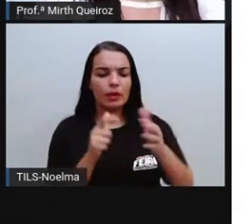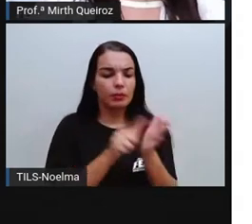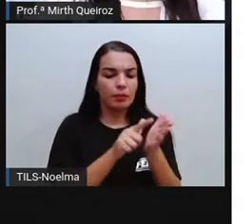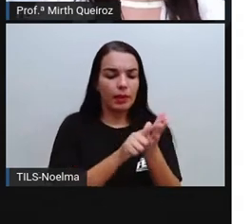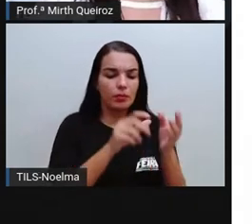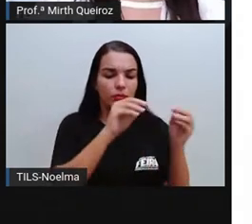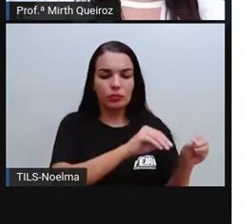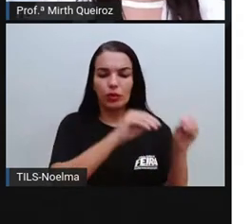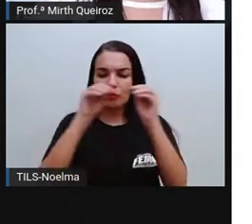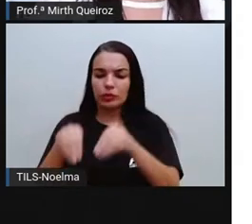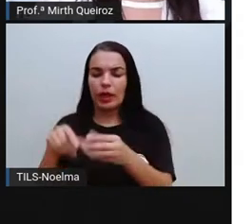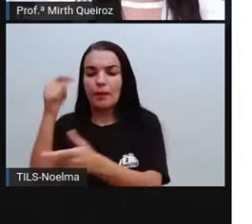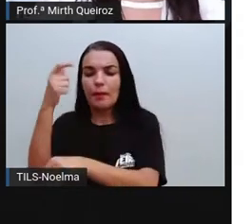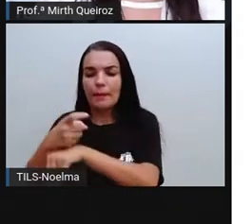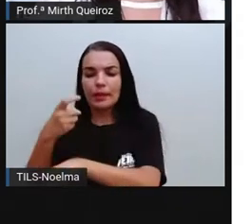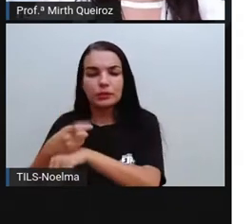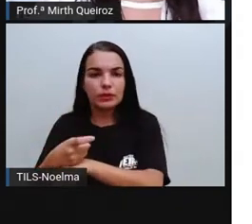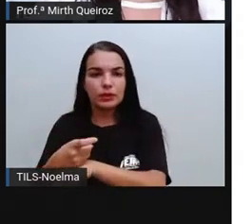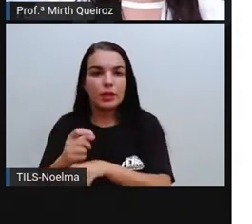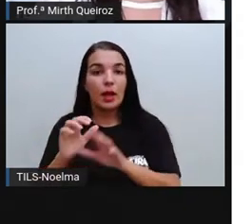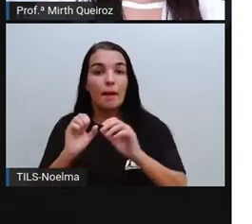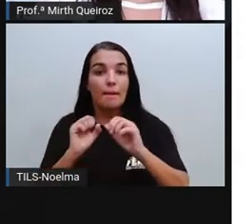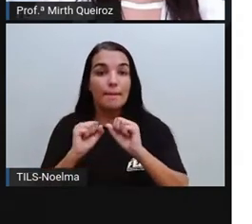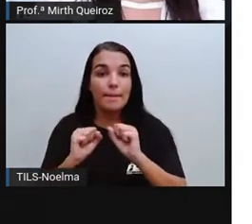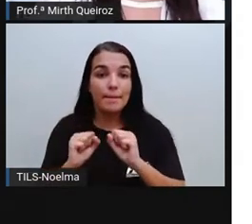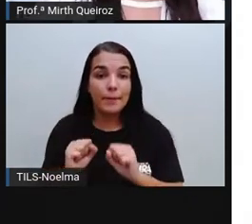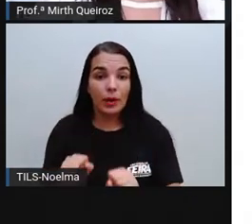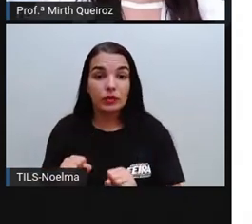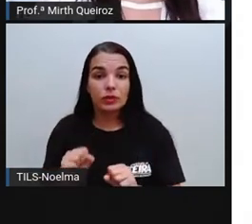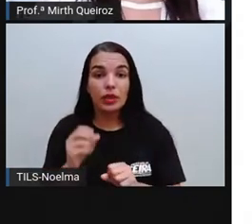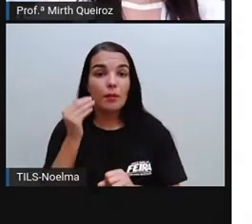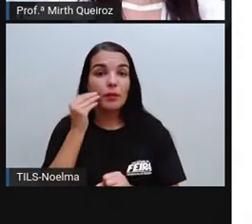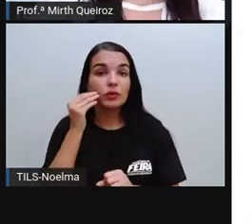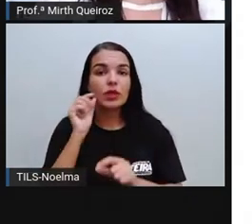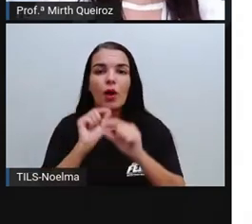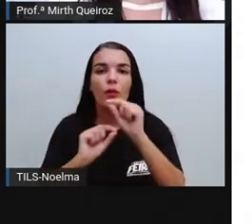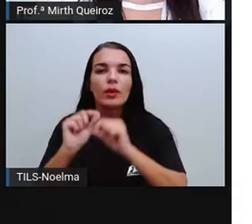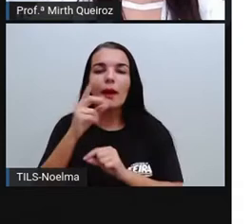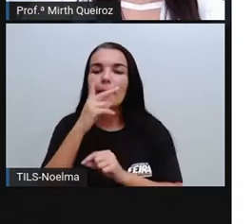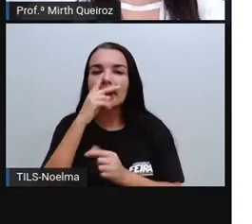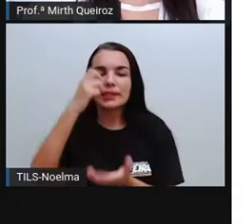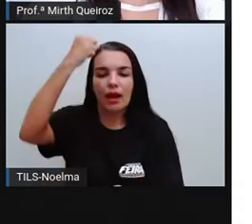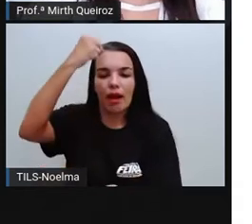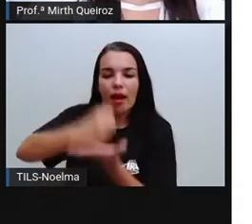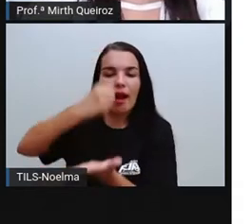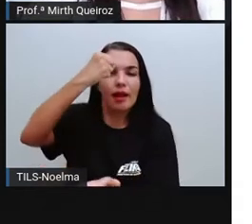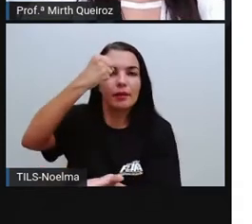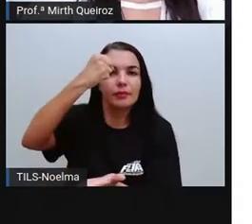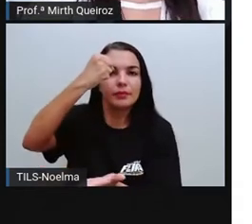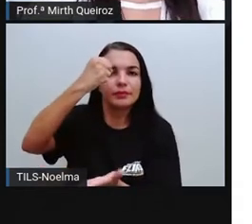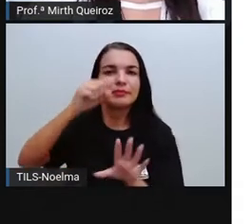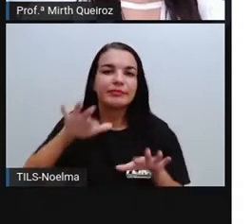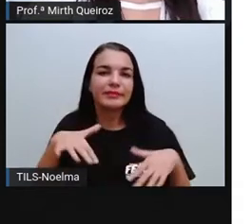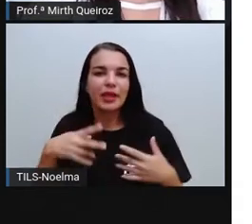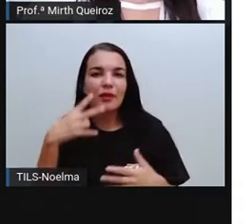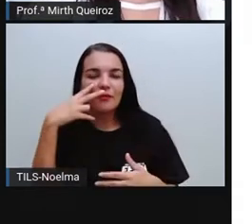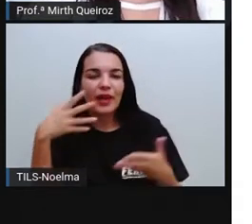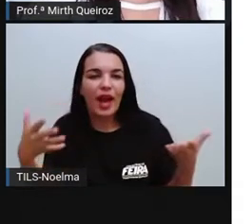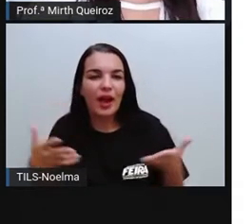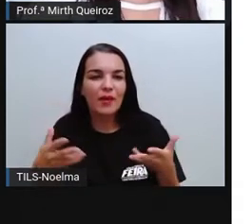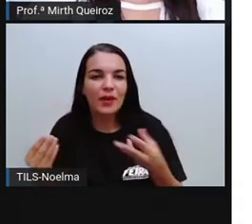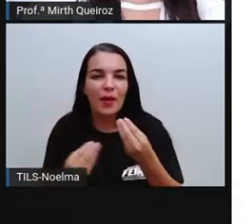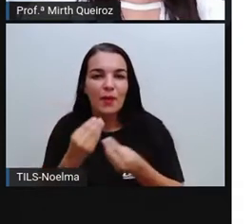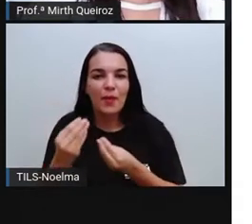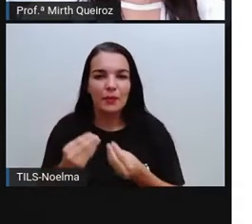descrever, neste caso, que a xilografura é como uma espécie de carimbo. E vocês vão ver agora, né?